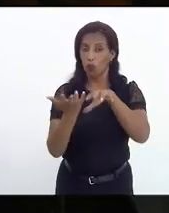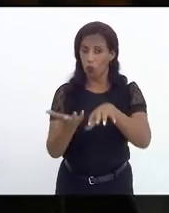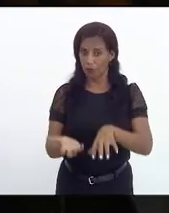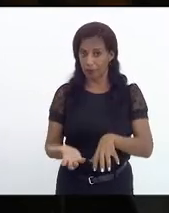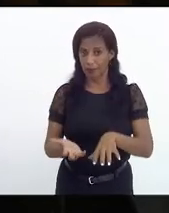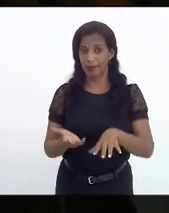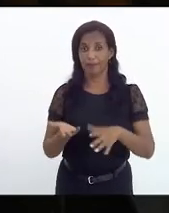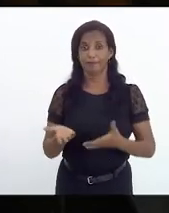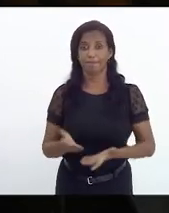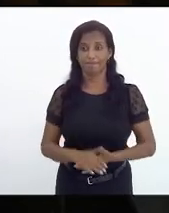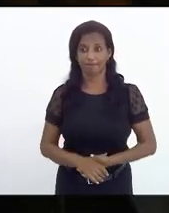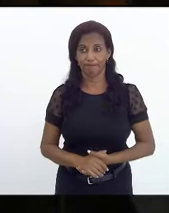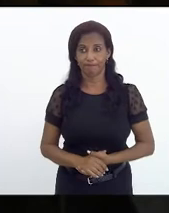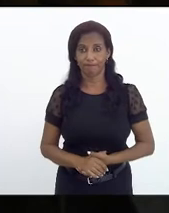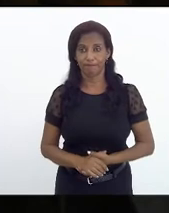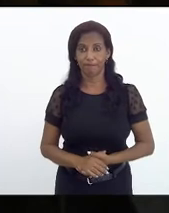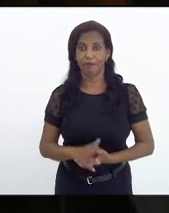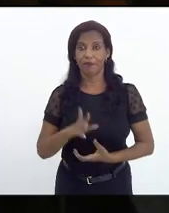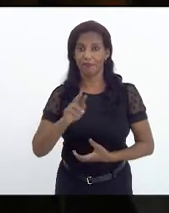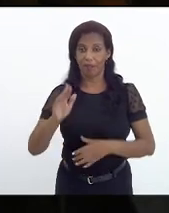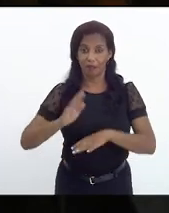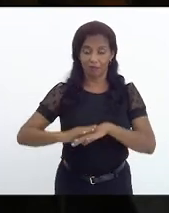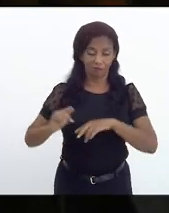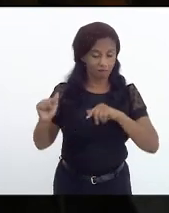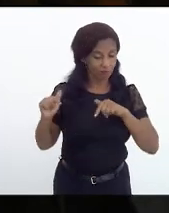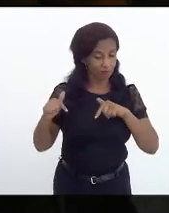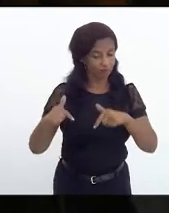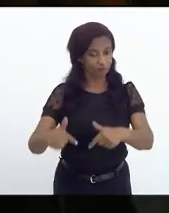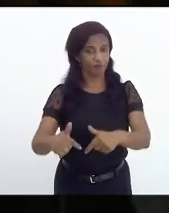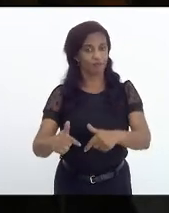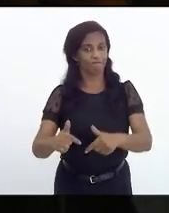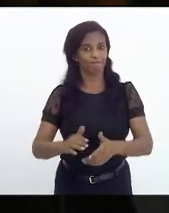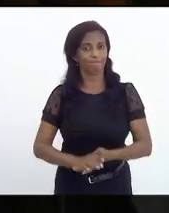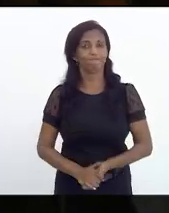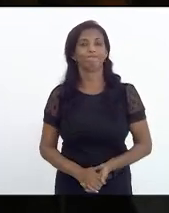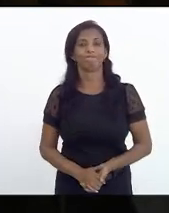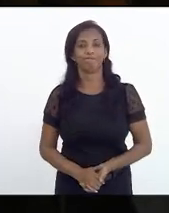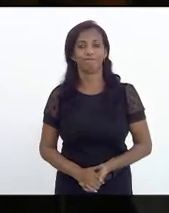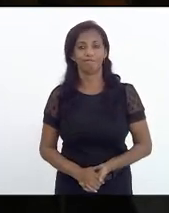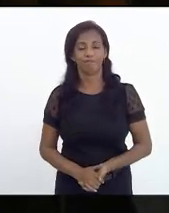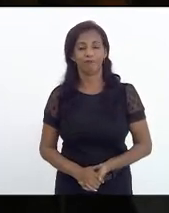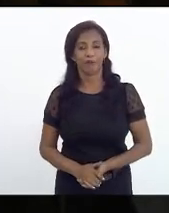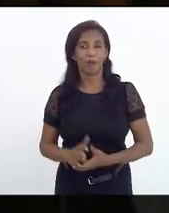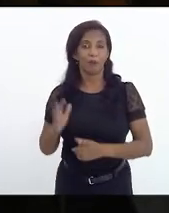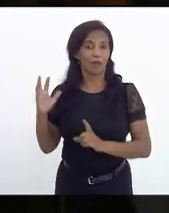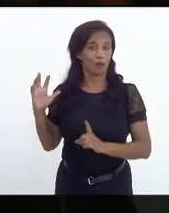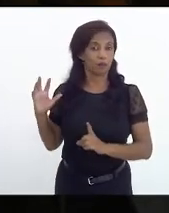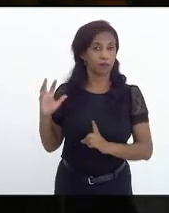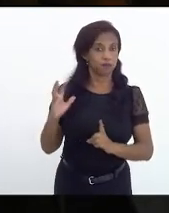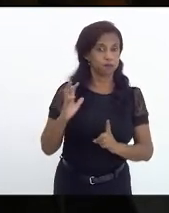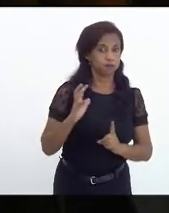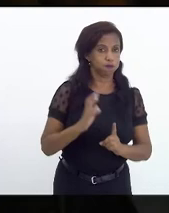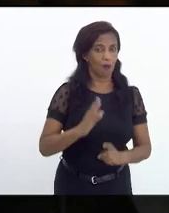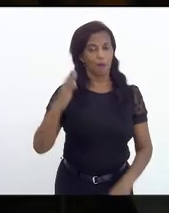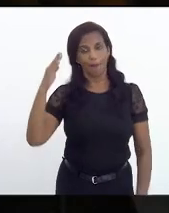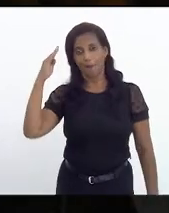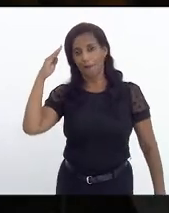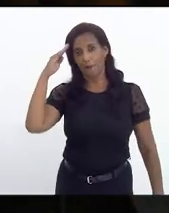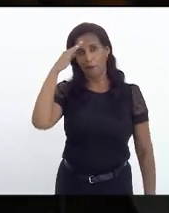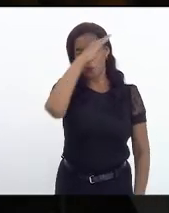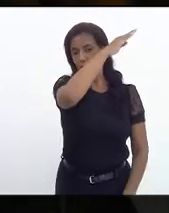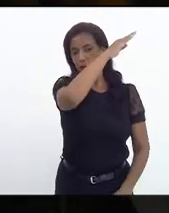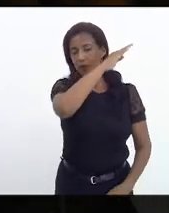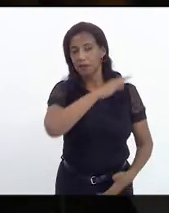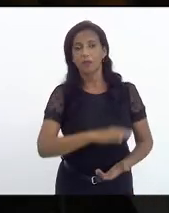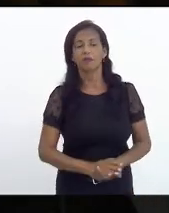vai agir compilido pela pressão bolsonarista